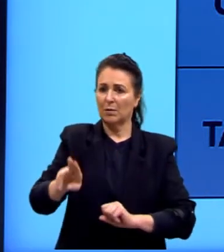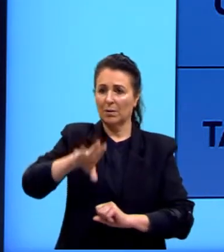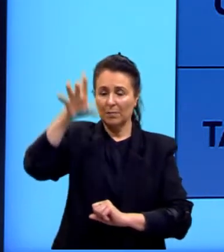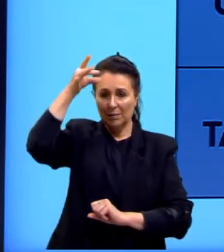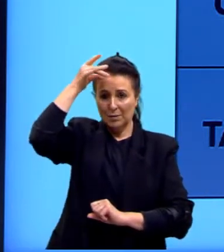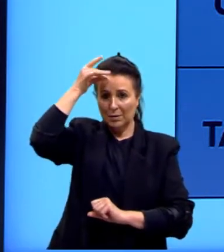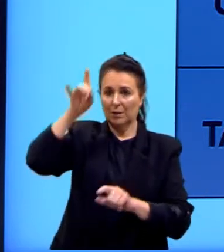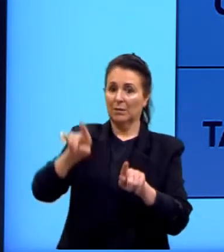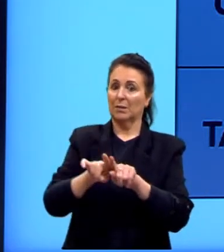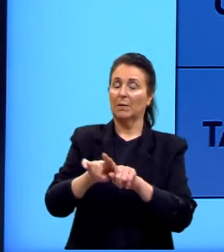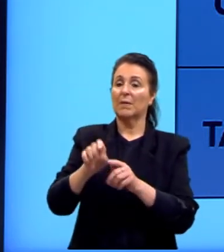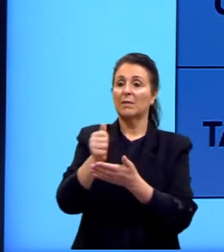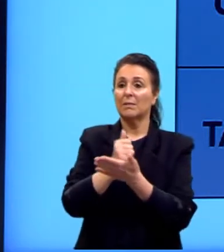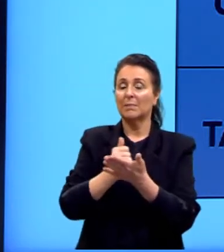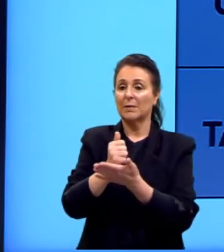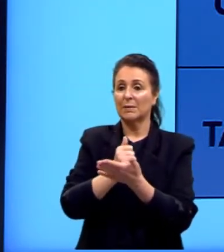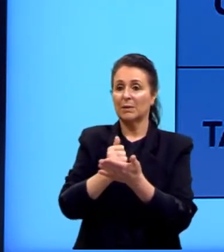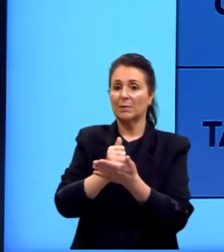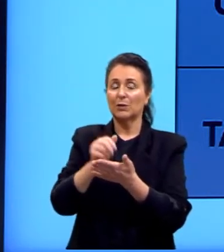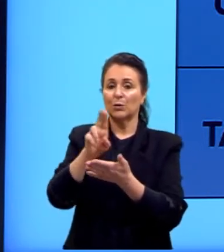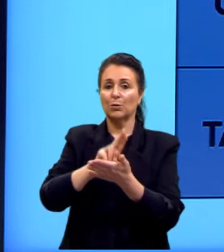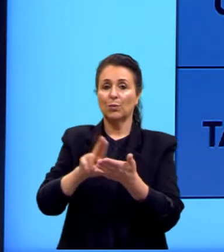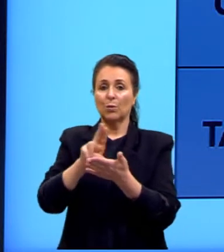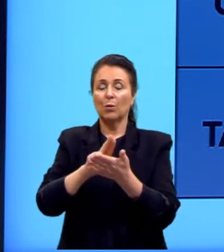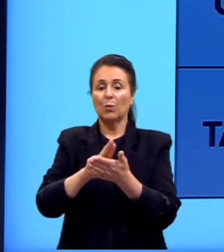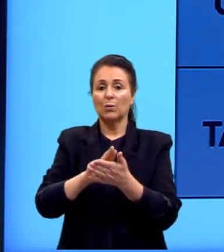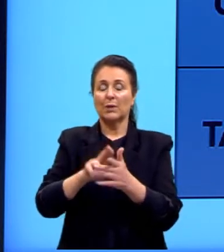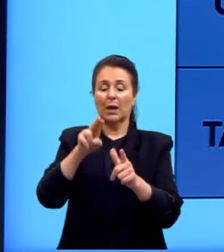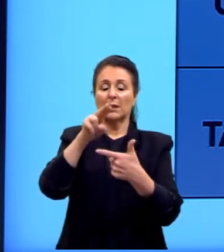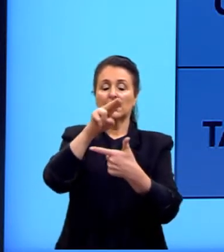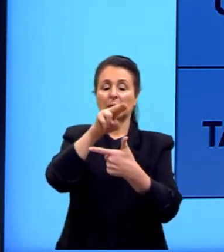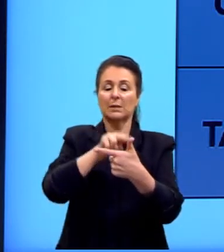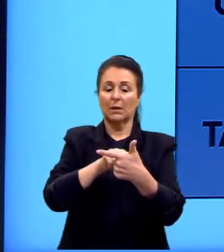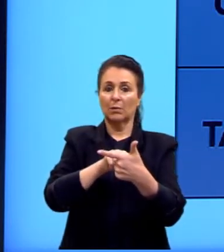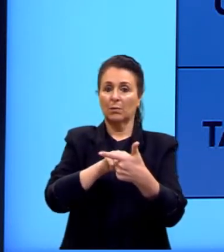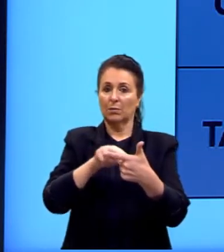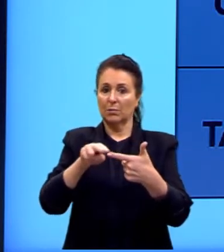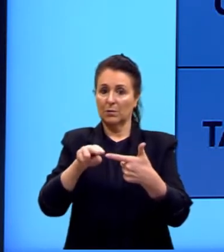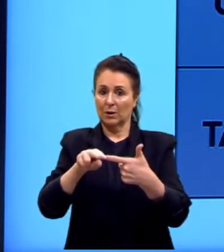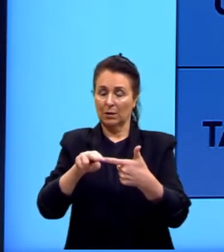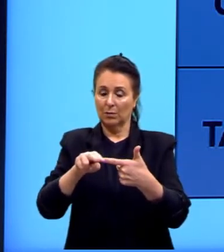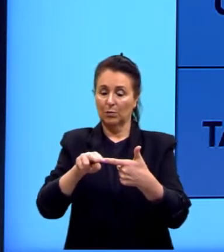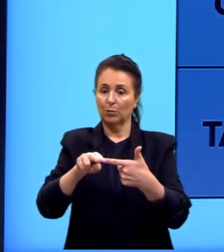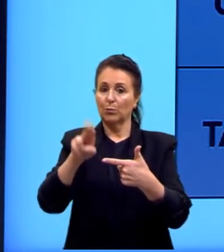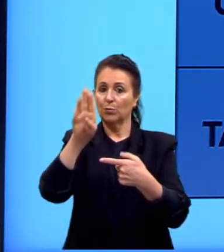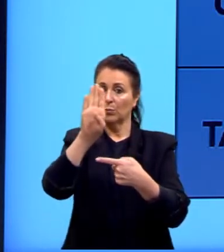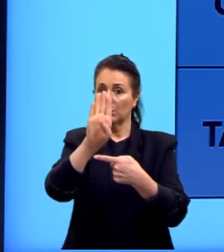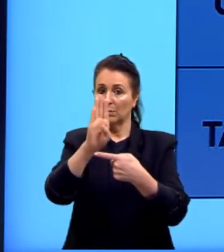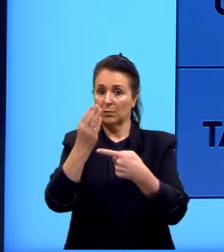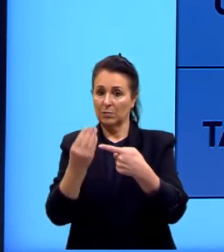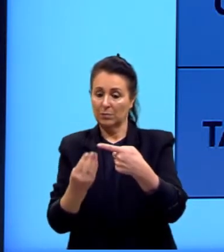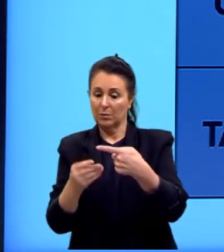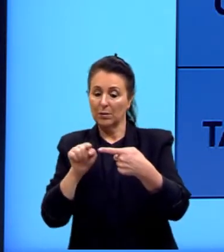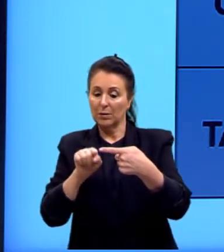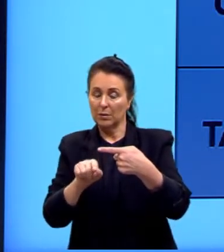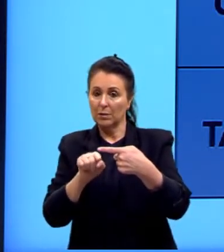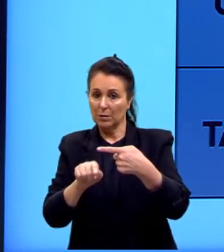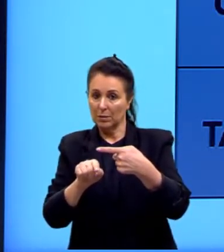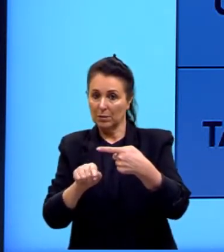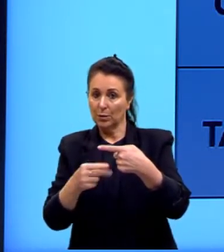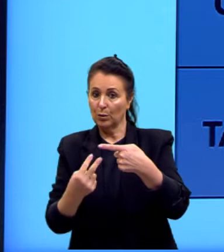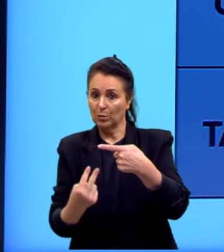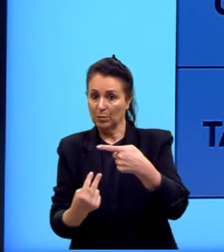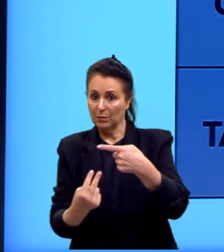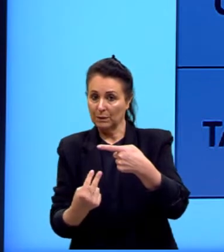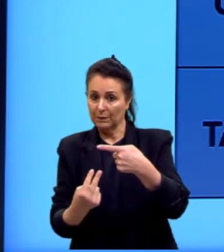basicamente, então, na linha de seno e cosseno, nós adicionamos frações, cujo denominador é sempre o número 2.